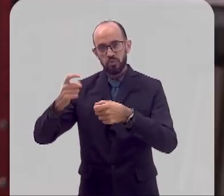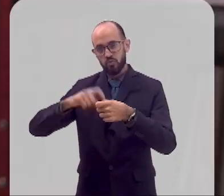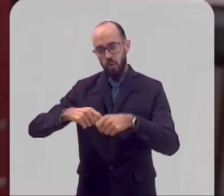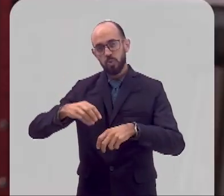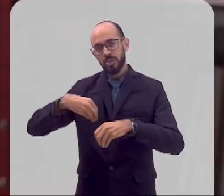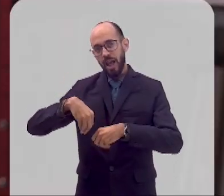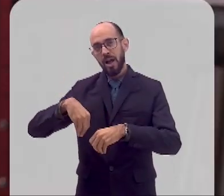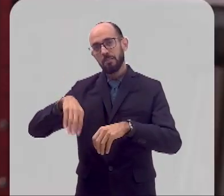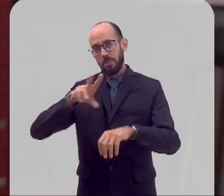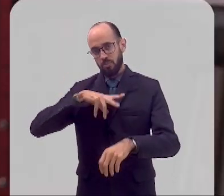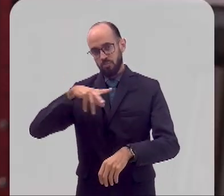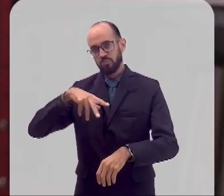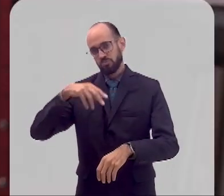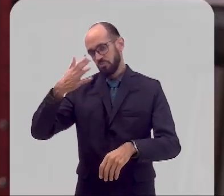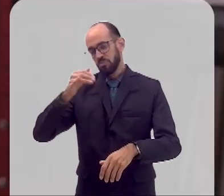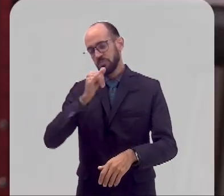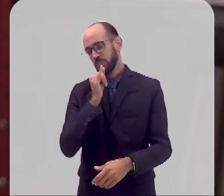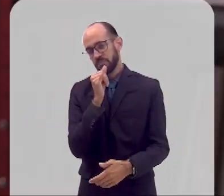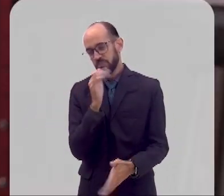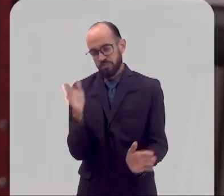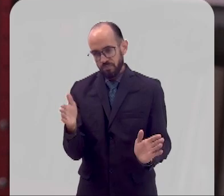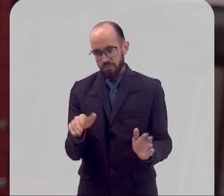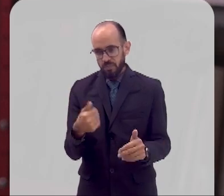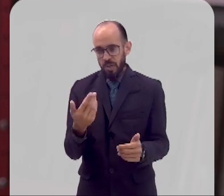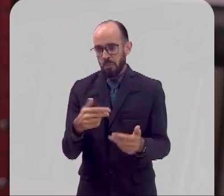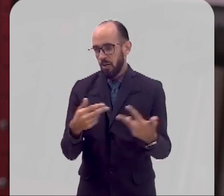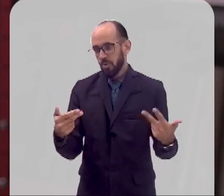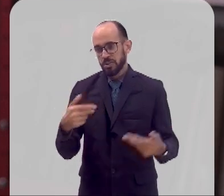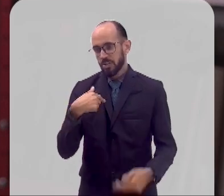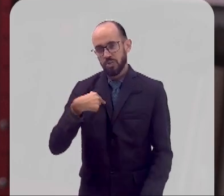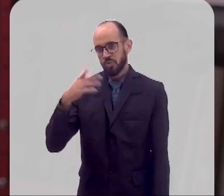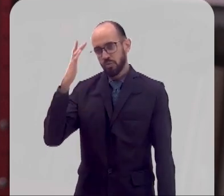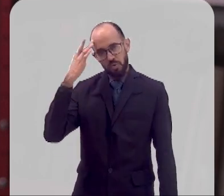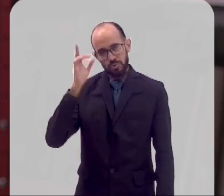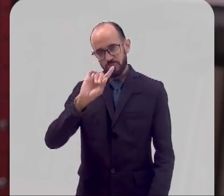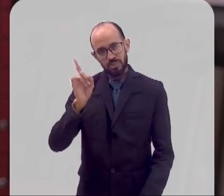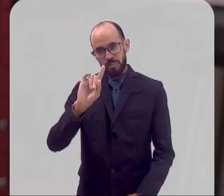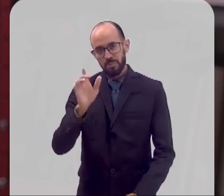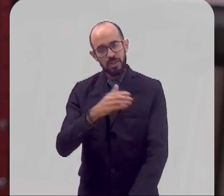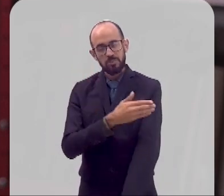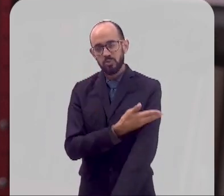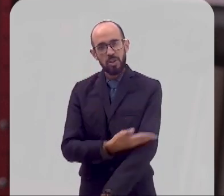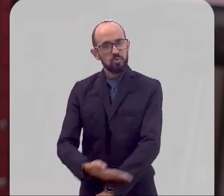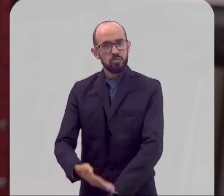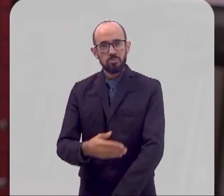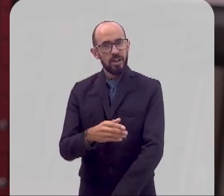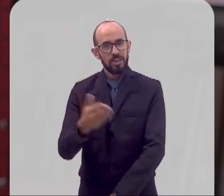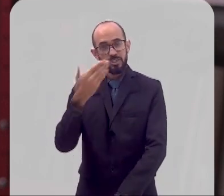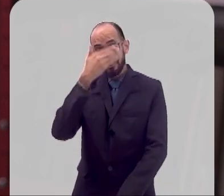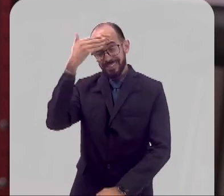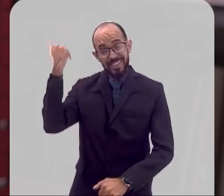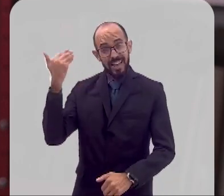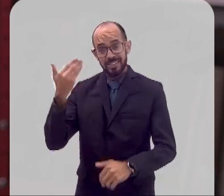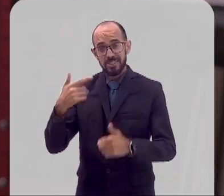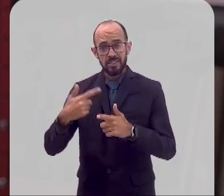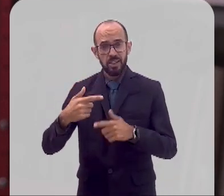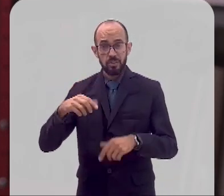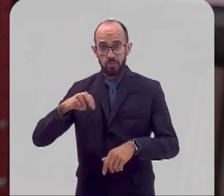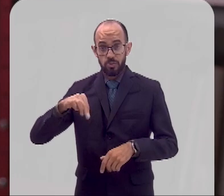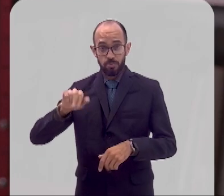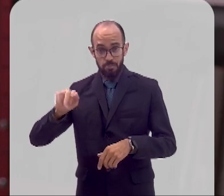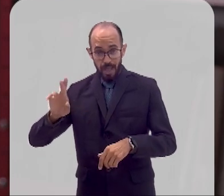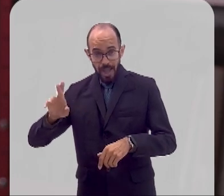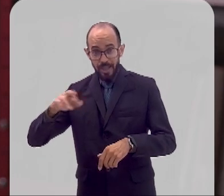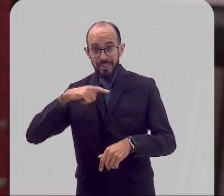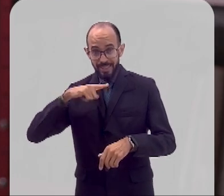volta. É uma coisa que a gente que não está acostumado com isso, a gente acaba sempre esquecendo. Porque a gente precisa de estar no mar,